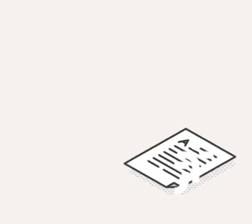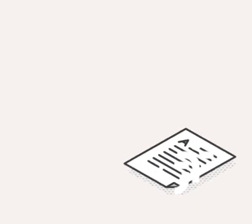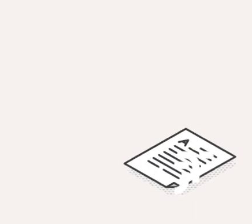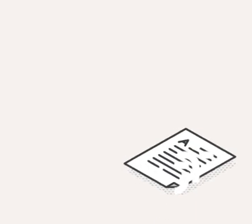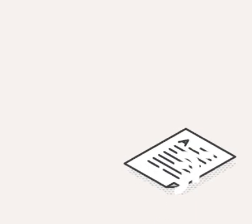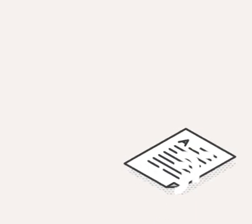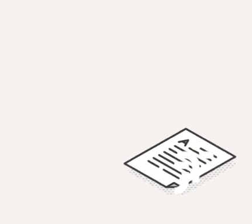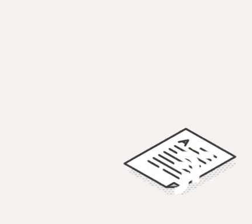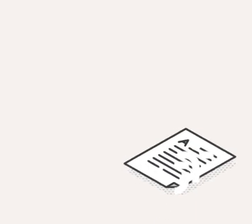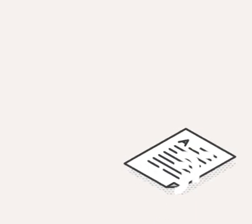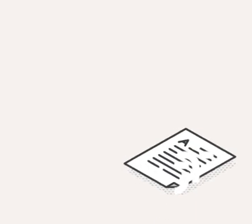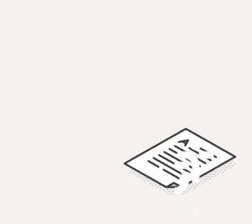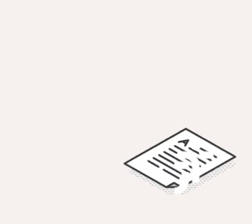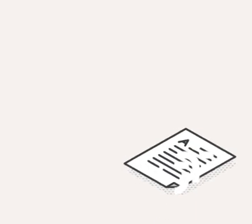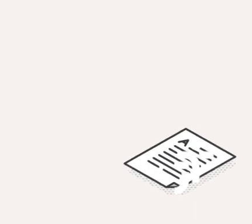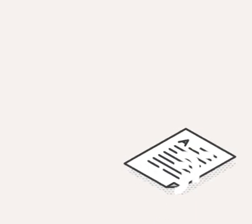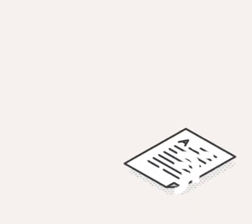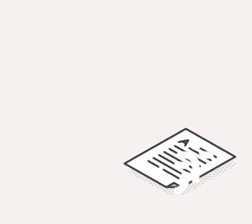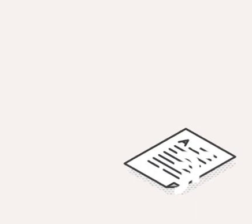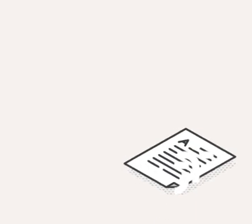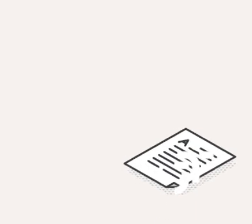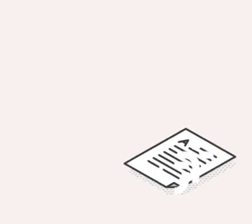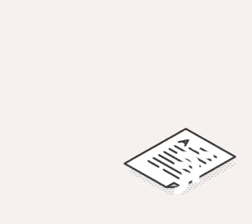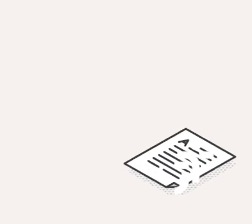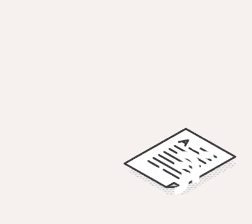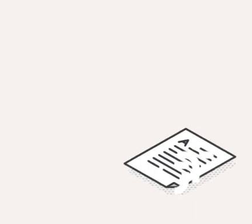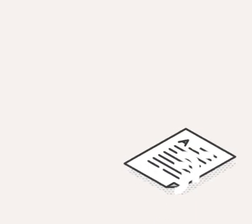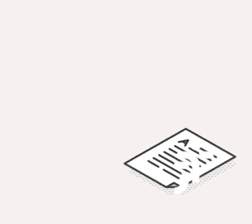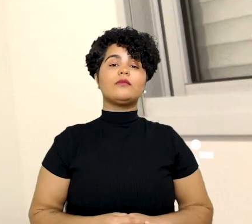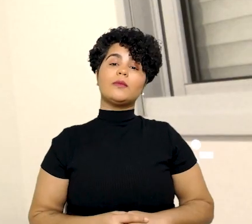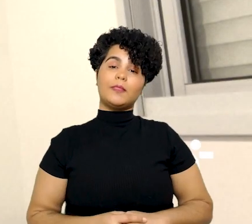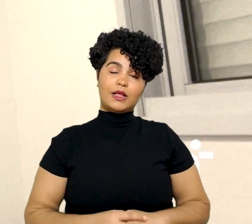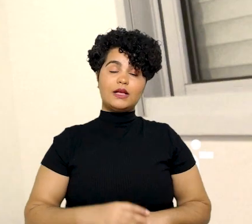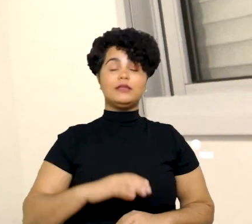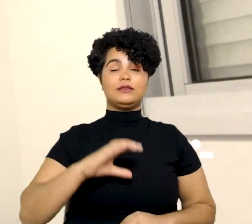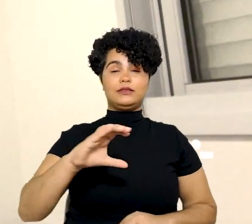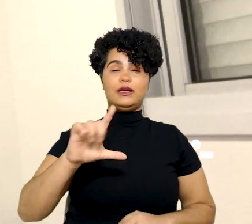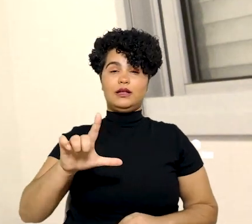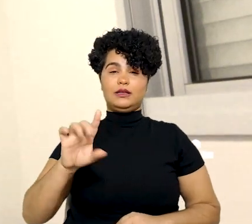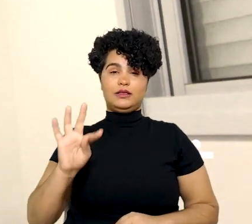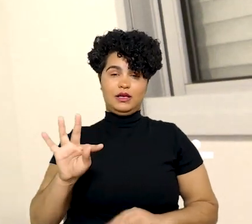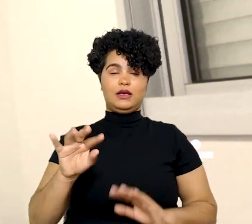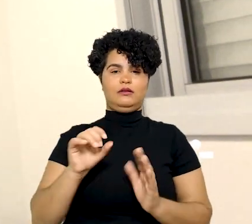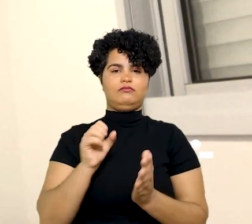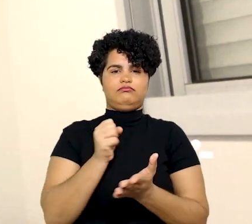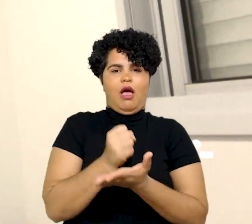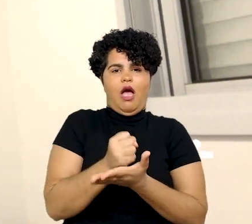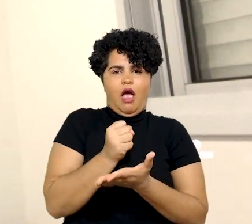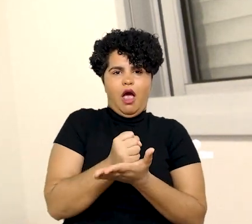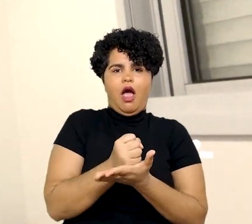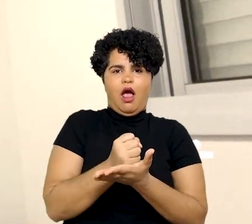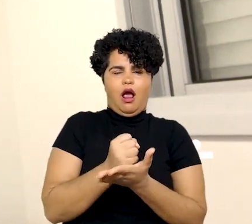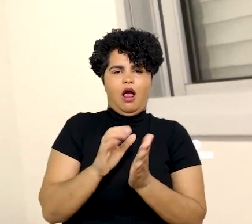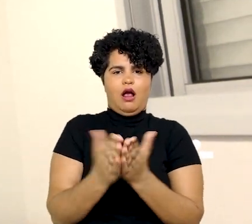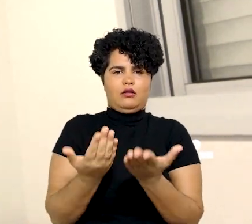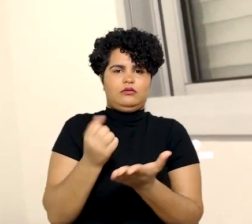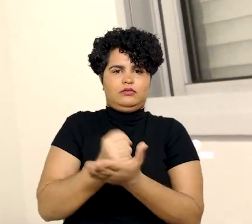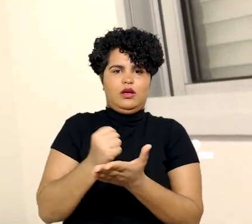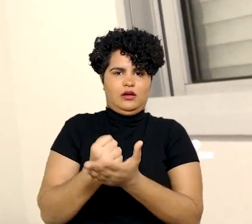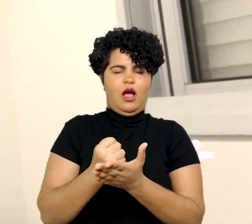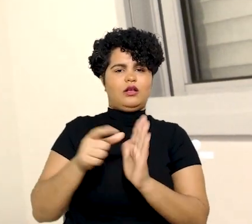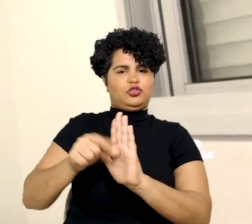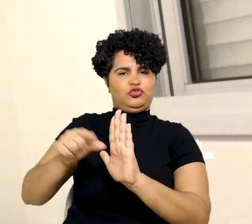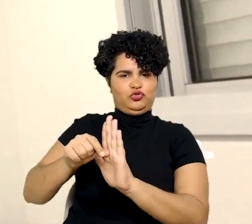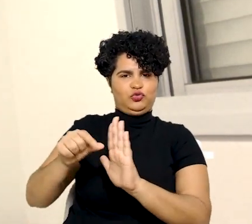Suspensão da prescrição intercorrente. A CLT, no seu artigo 889, determina que se aplica à